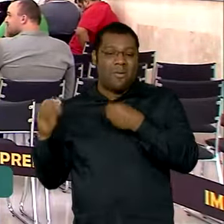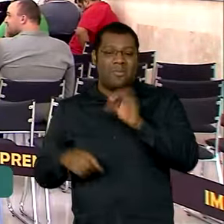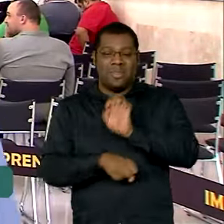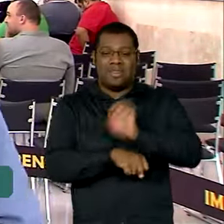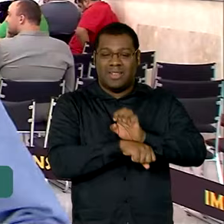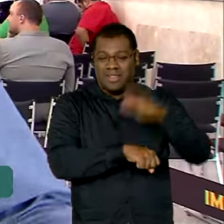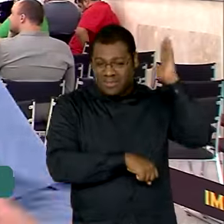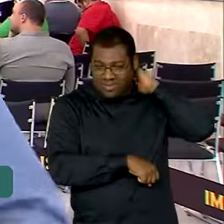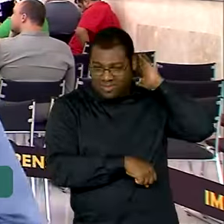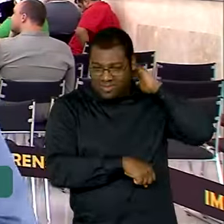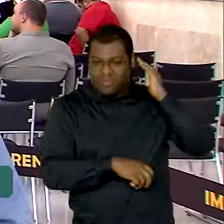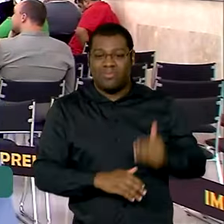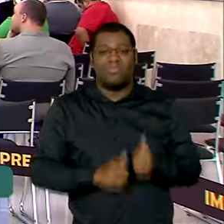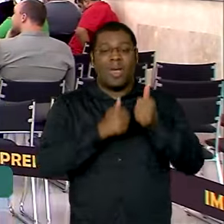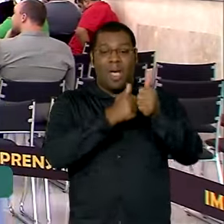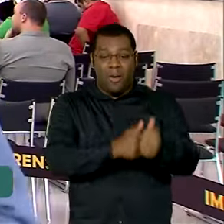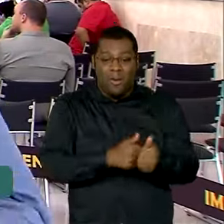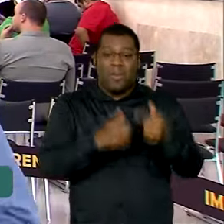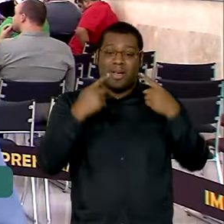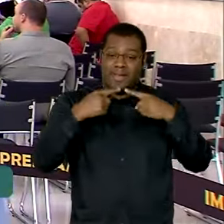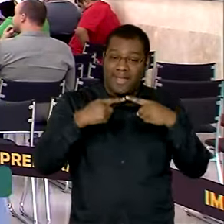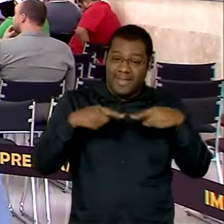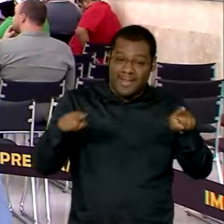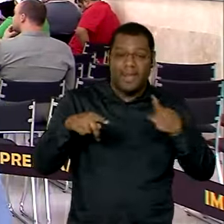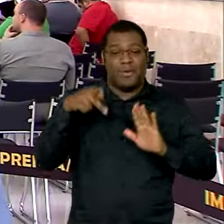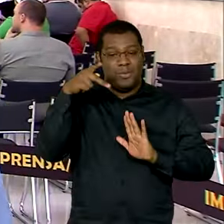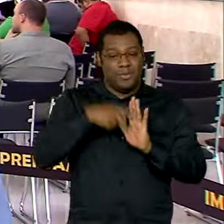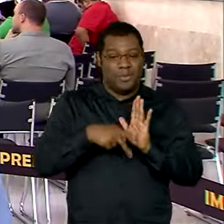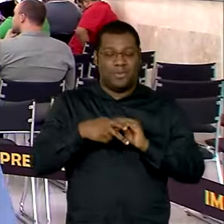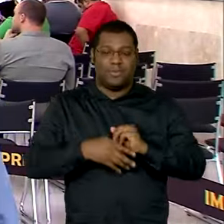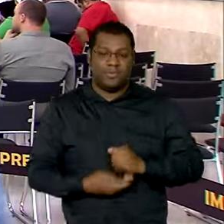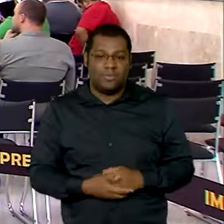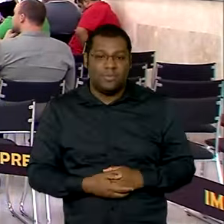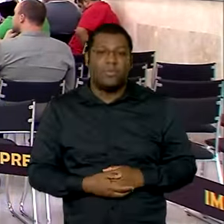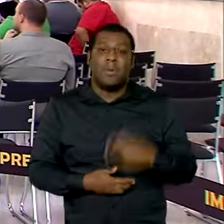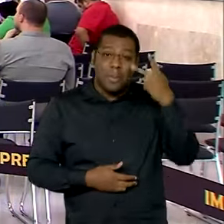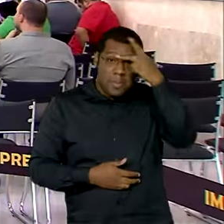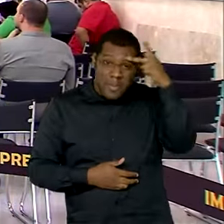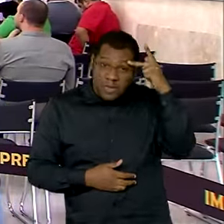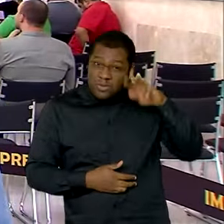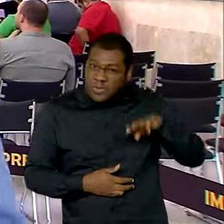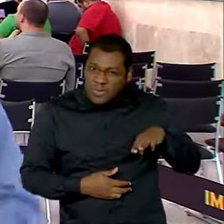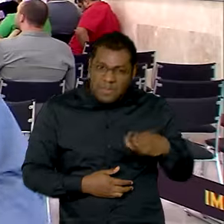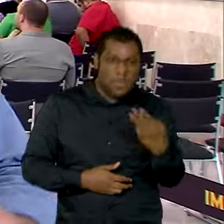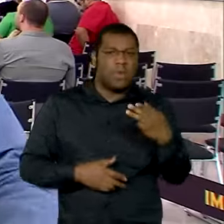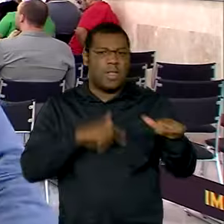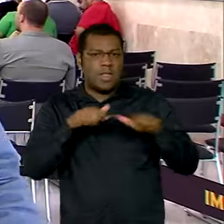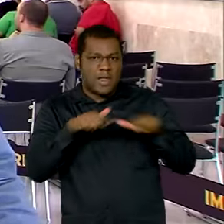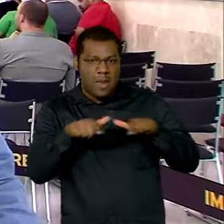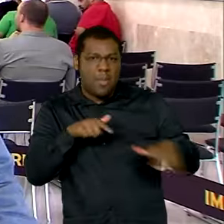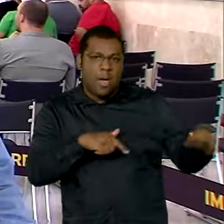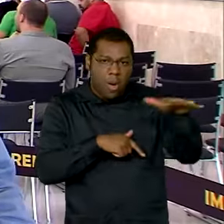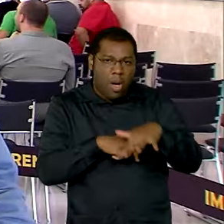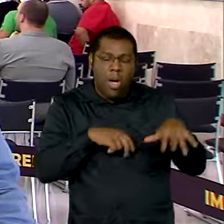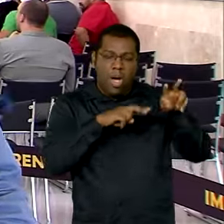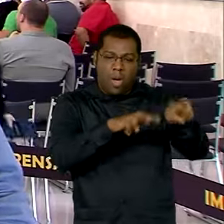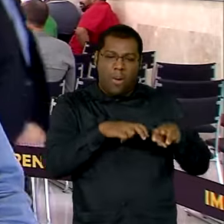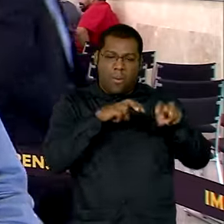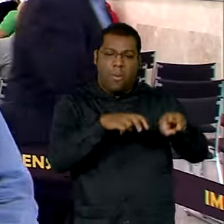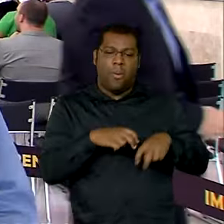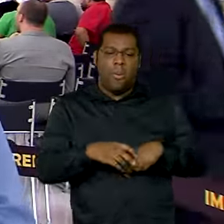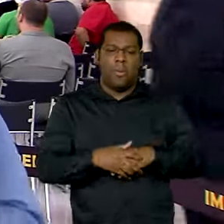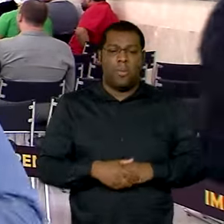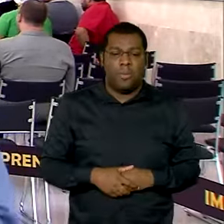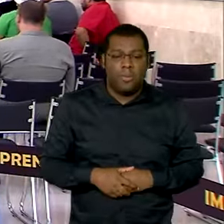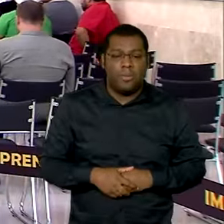programa em Brasília. A gente tem milhares de trabalhadores hoje que estão na lona ainda, nos assentamentos sem ser emancipado,